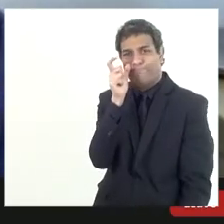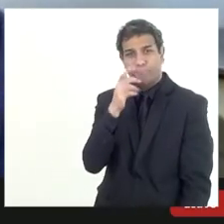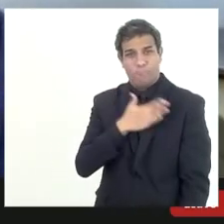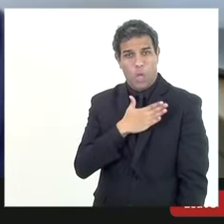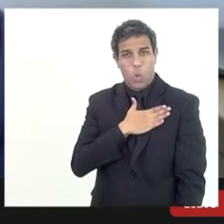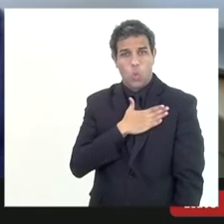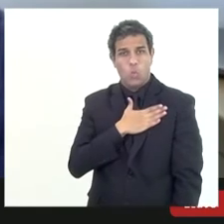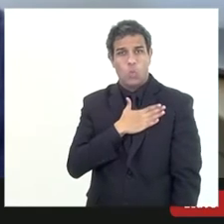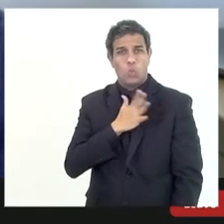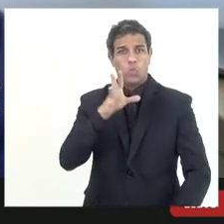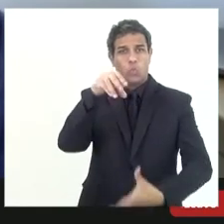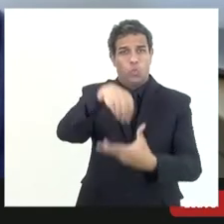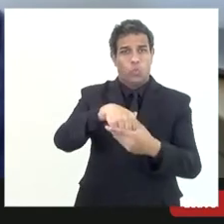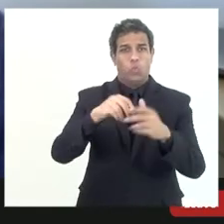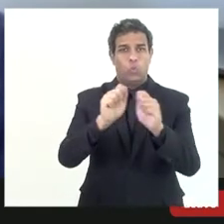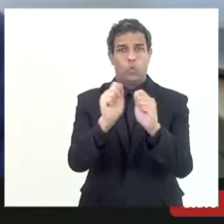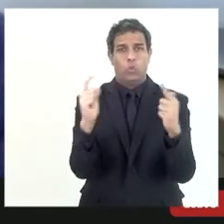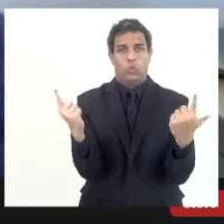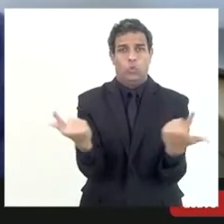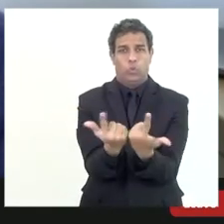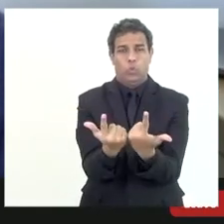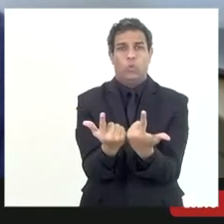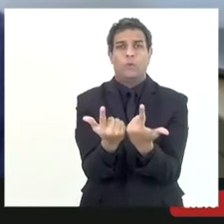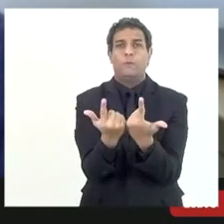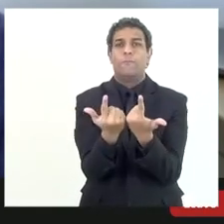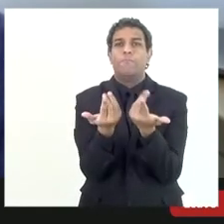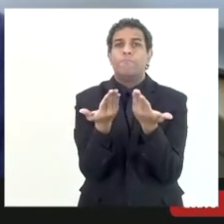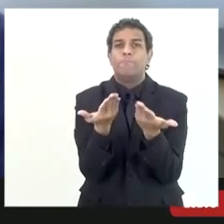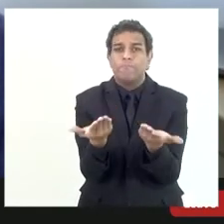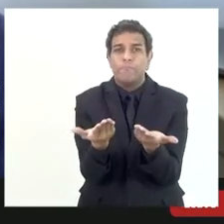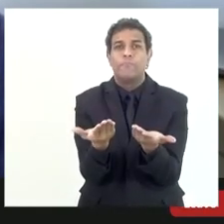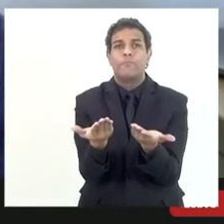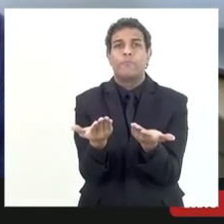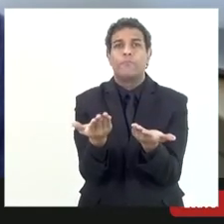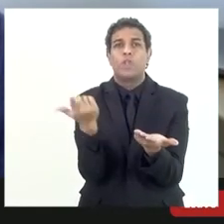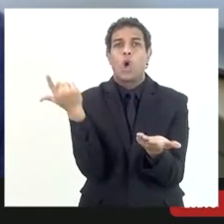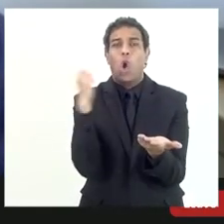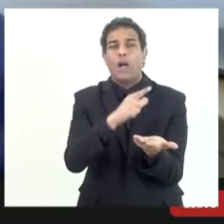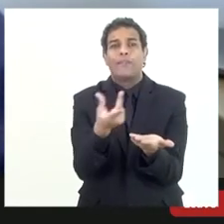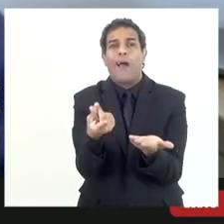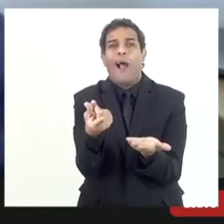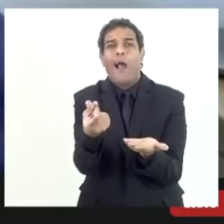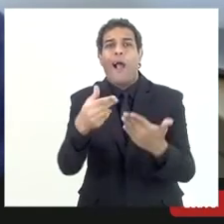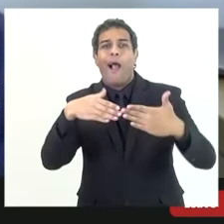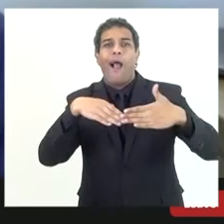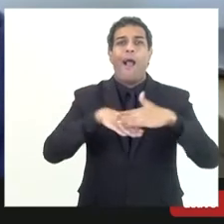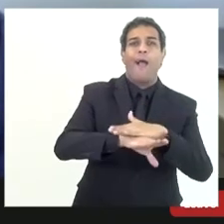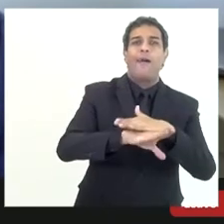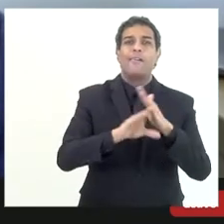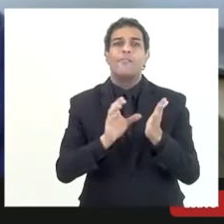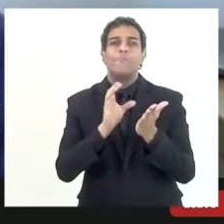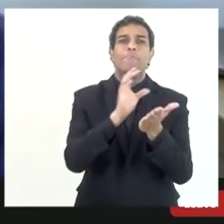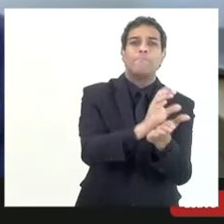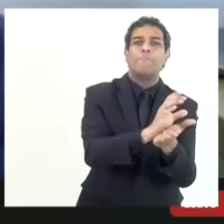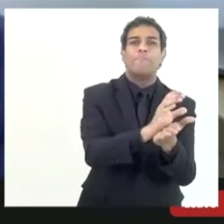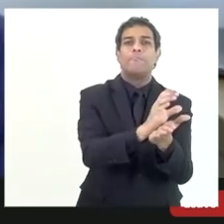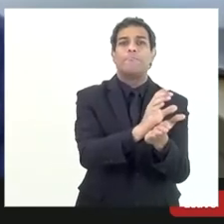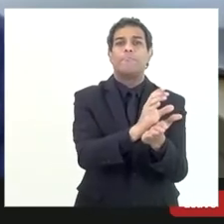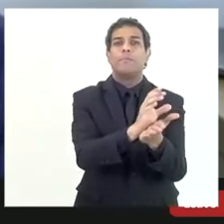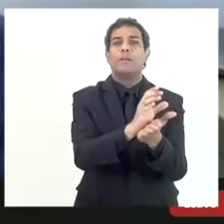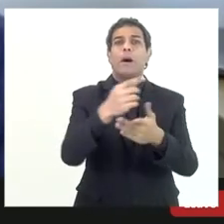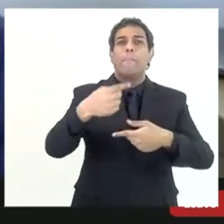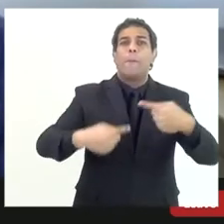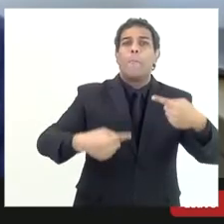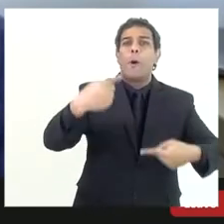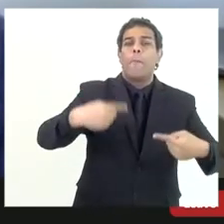é que os corpos públicos possam receber recurso para ser aplicado nas políticas públicas